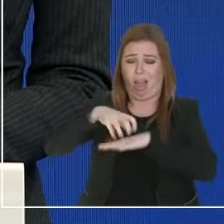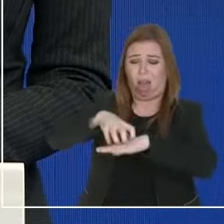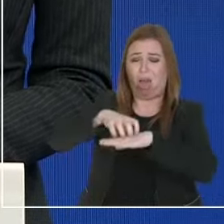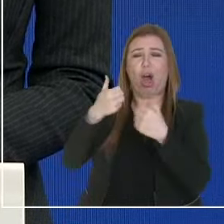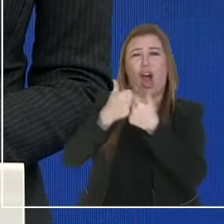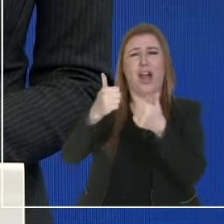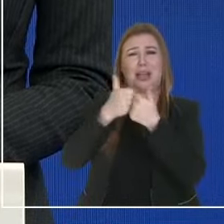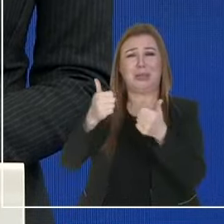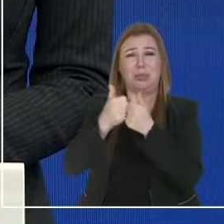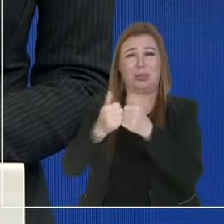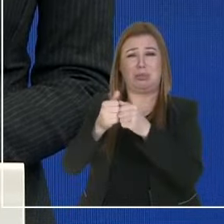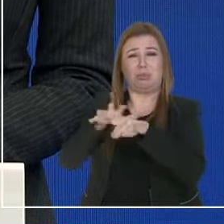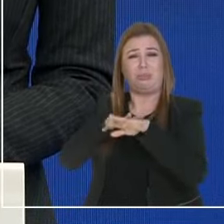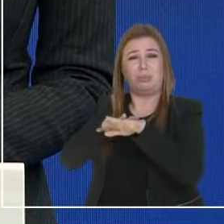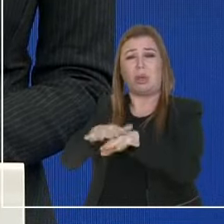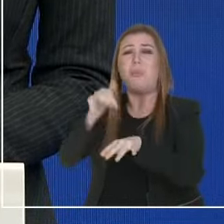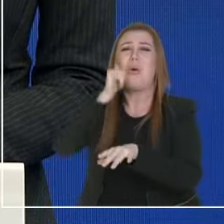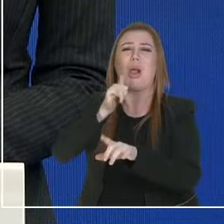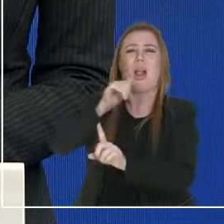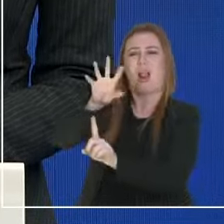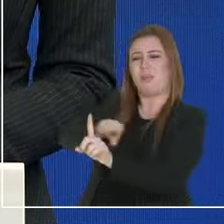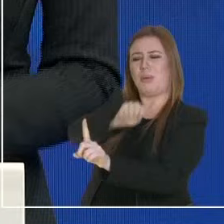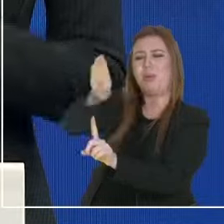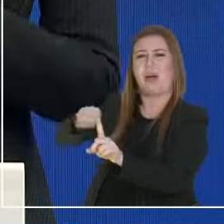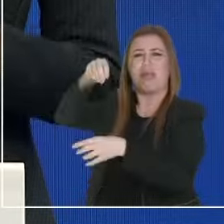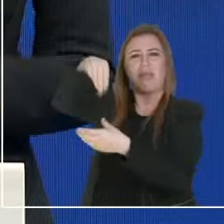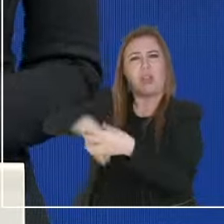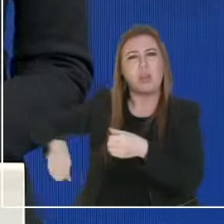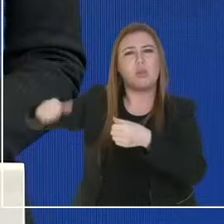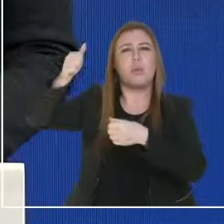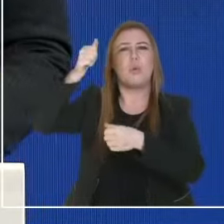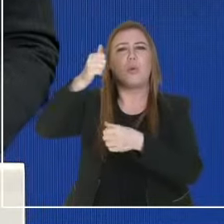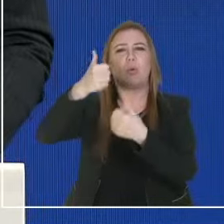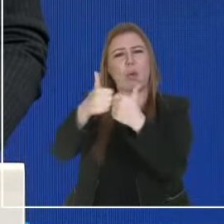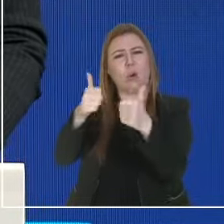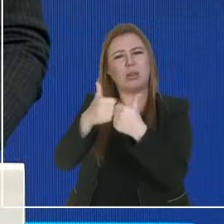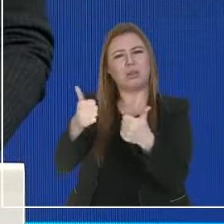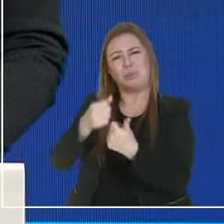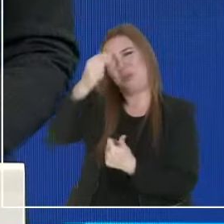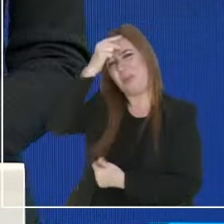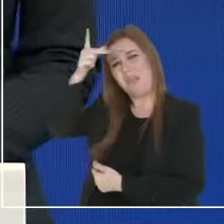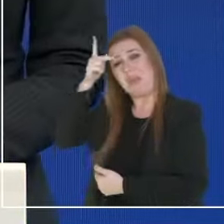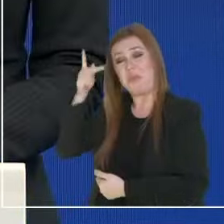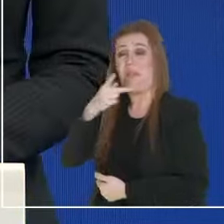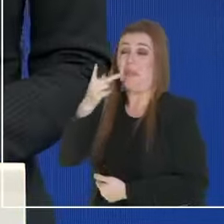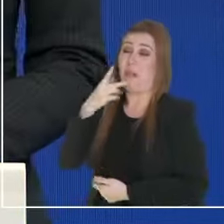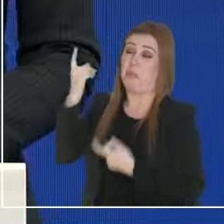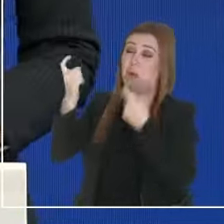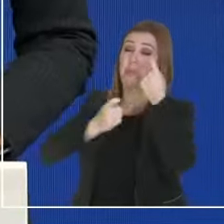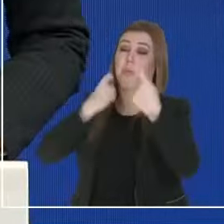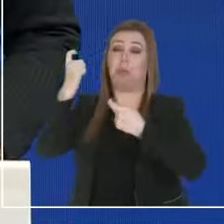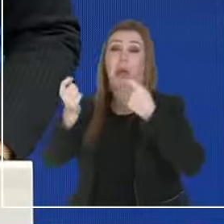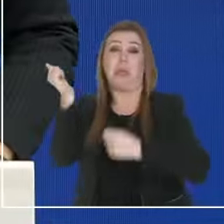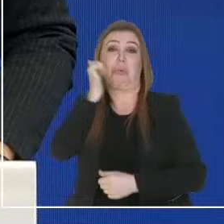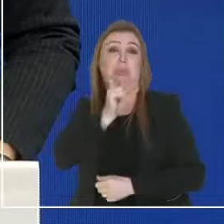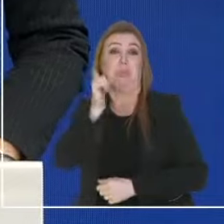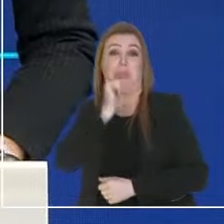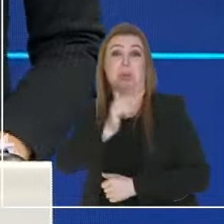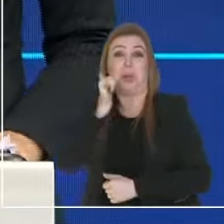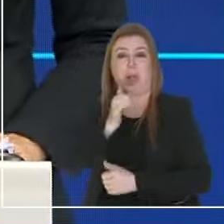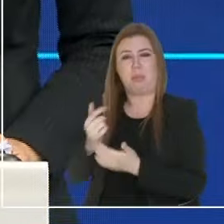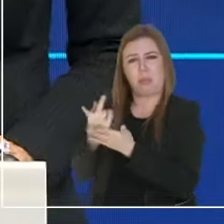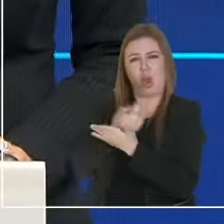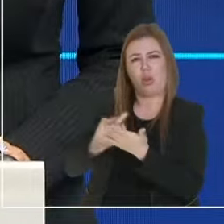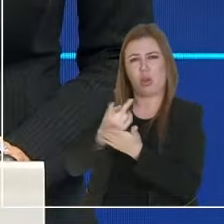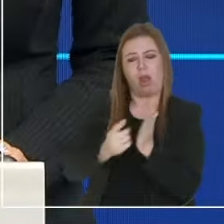lotação, mulheres sendo assediadas dentro do ônibus. E a Prefeitura diz que se preocupa tanto com as mulheres, né? Estava preocupada, buscando se tinha